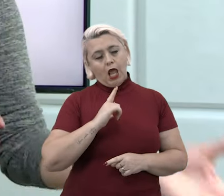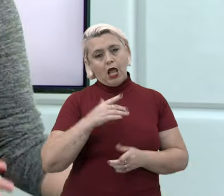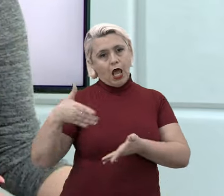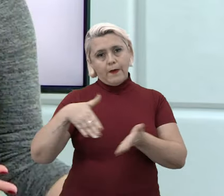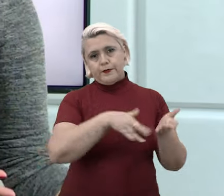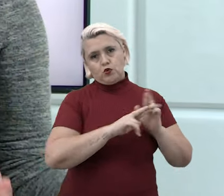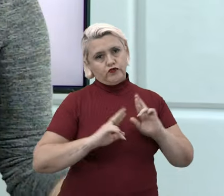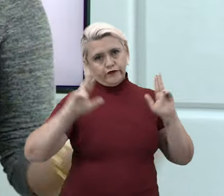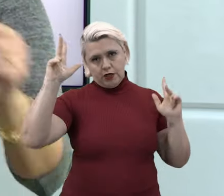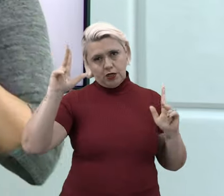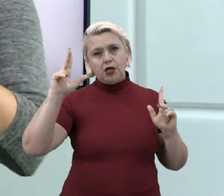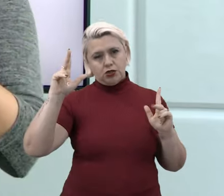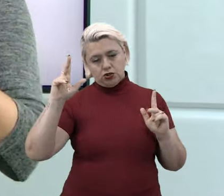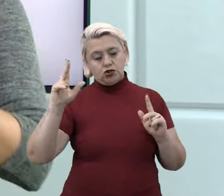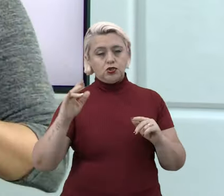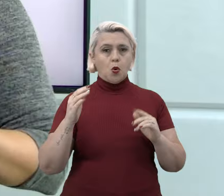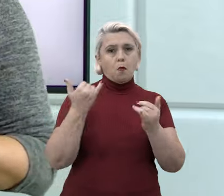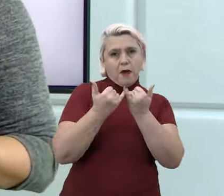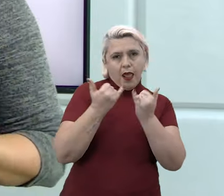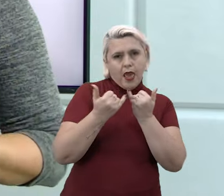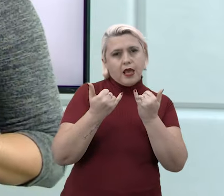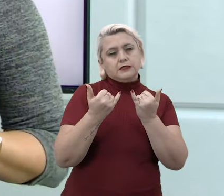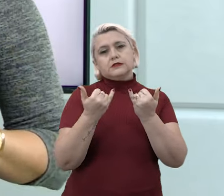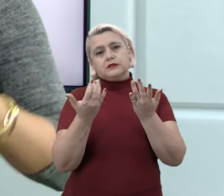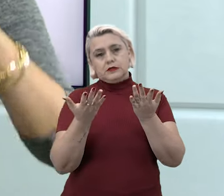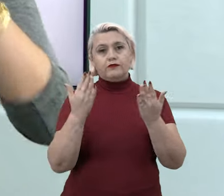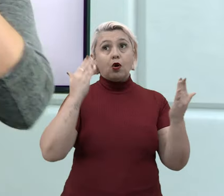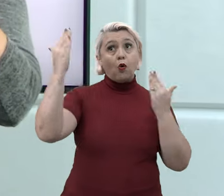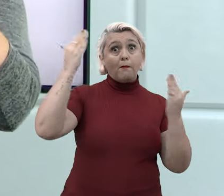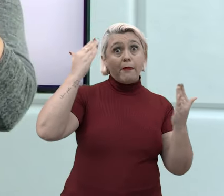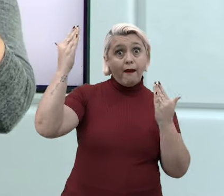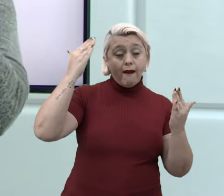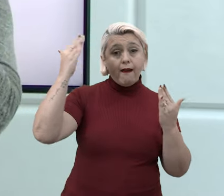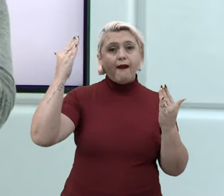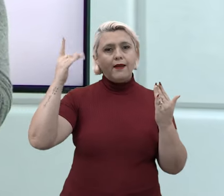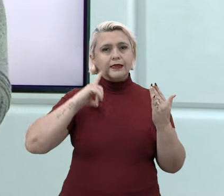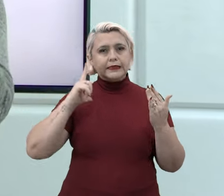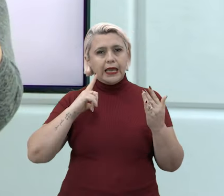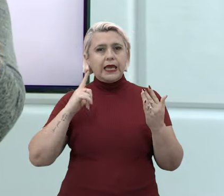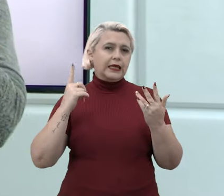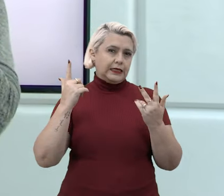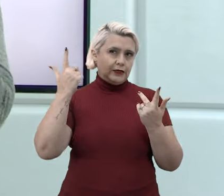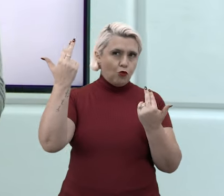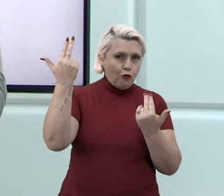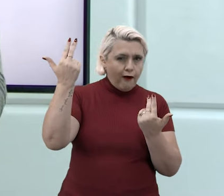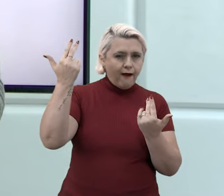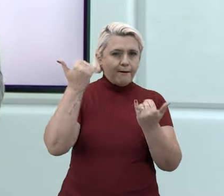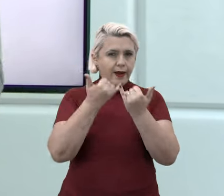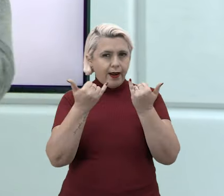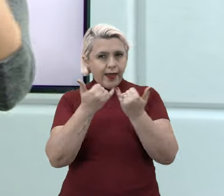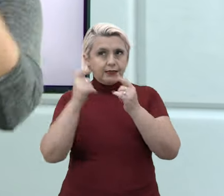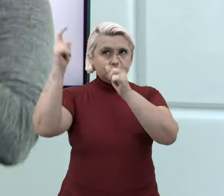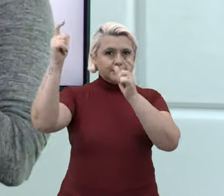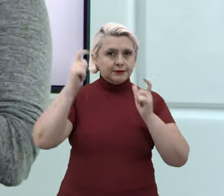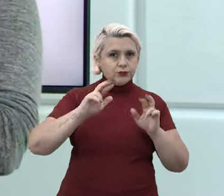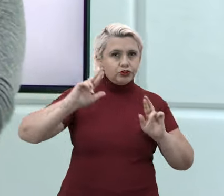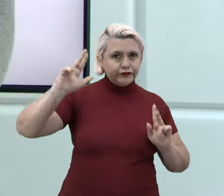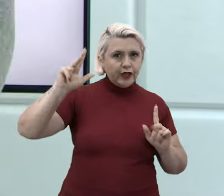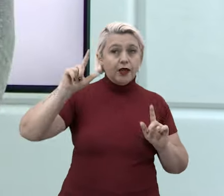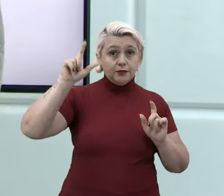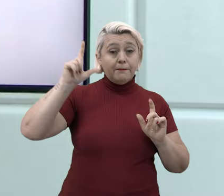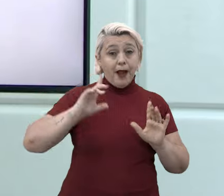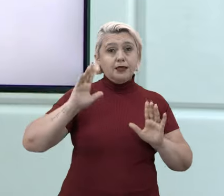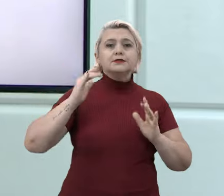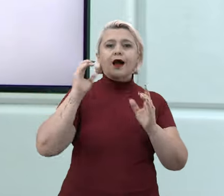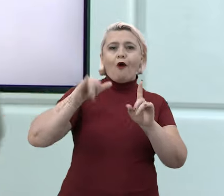modo muito semelhante. Quando você faz essa comparação e mostra que tem uma equivalência entre um lugar e outro, que, olha, em tal